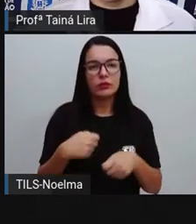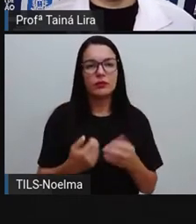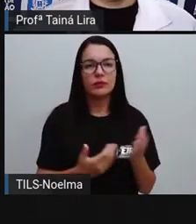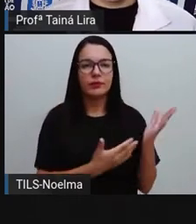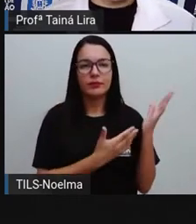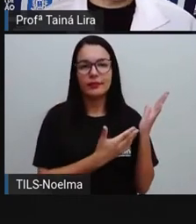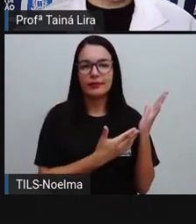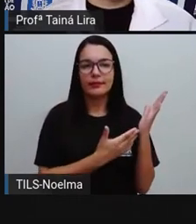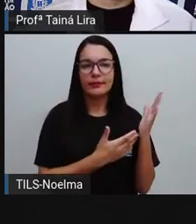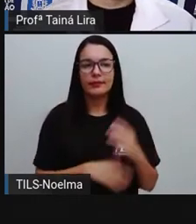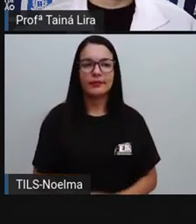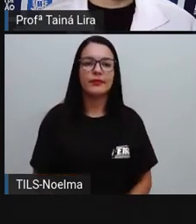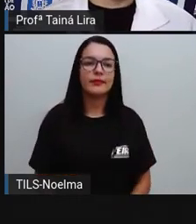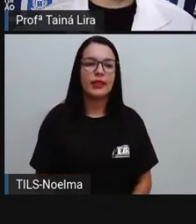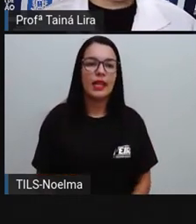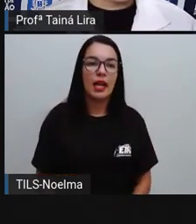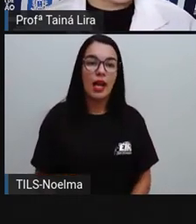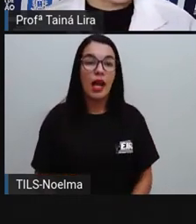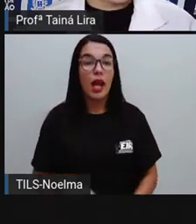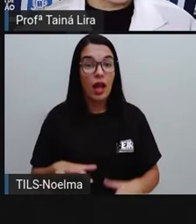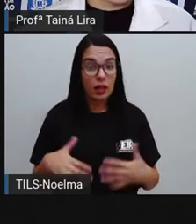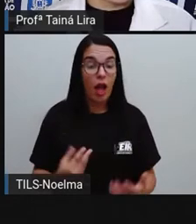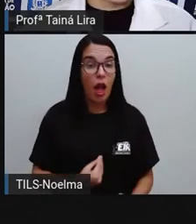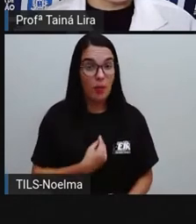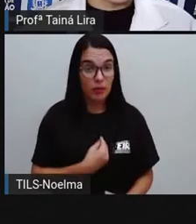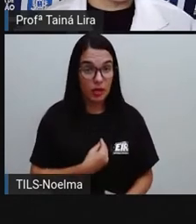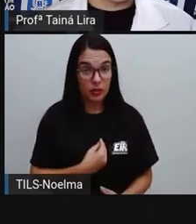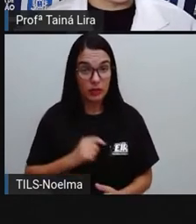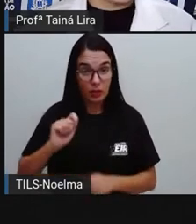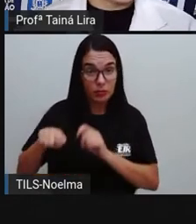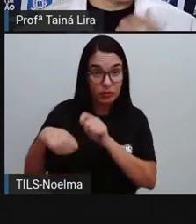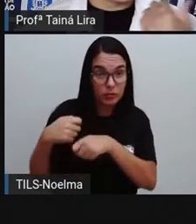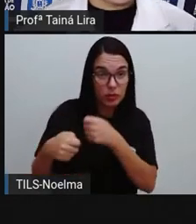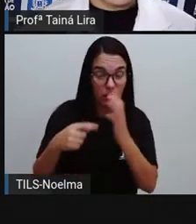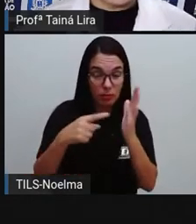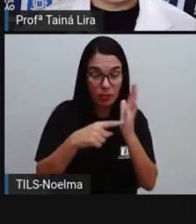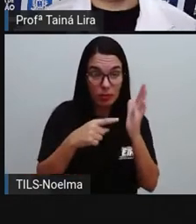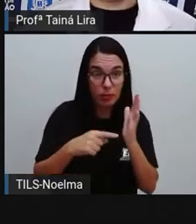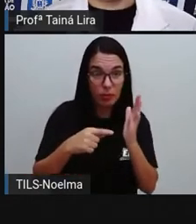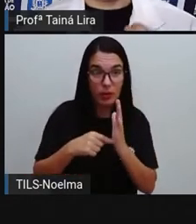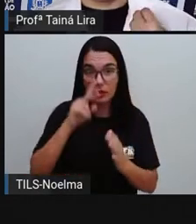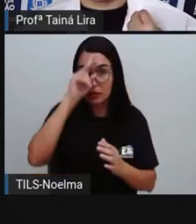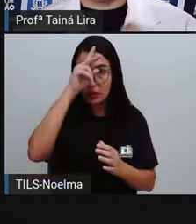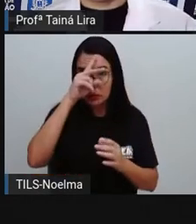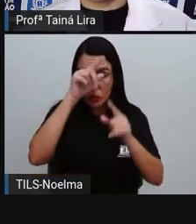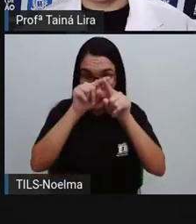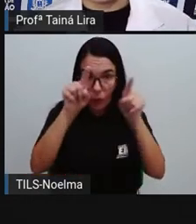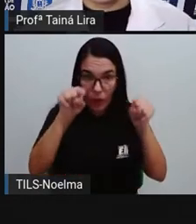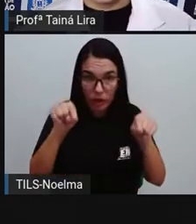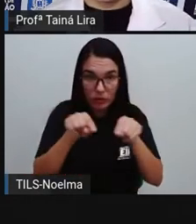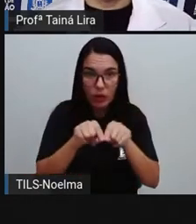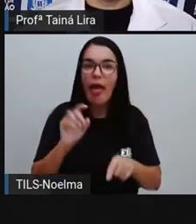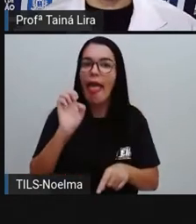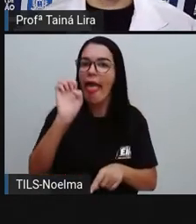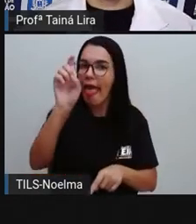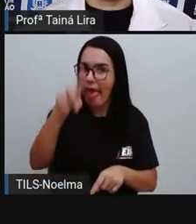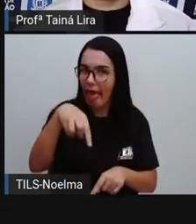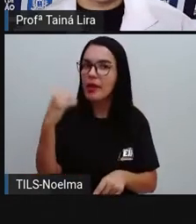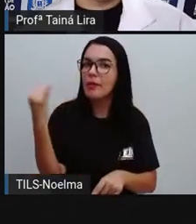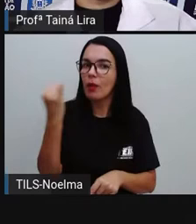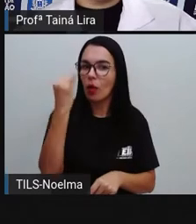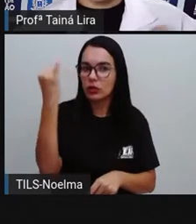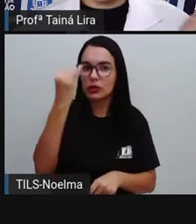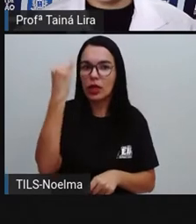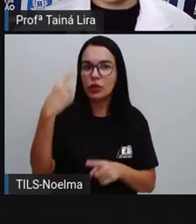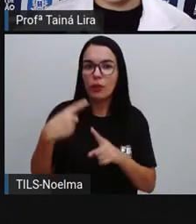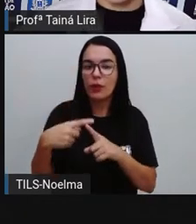Olha lá, a presença da pontuação nas HQs, que são as histórias em quadrinhos, é importante para